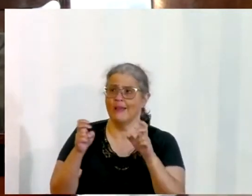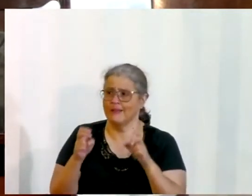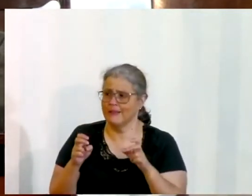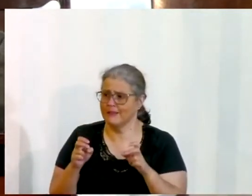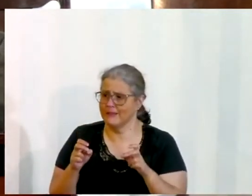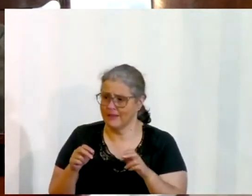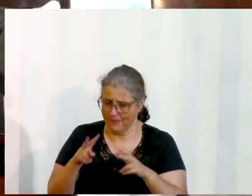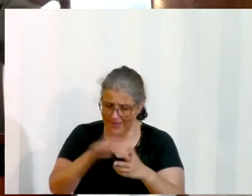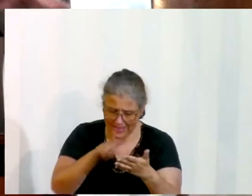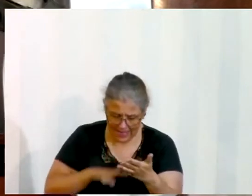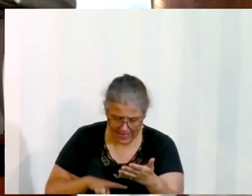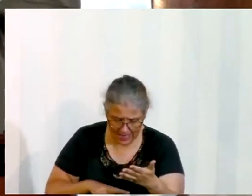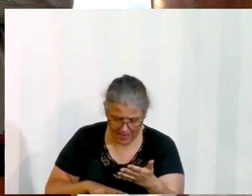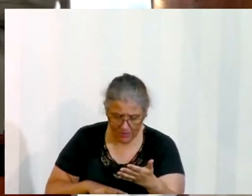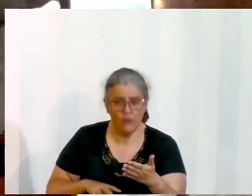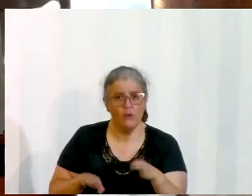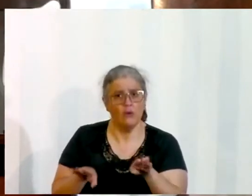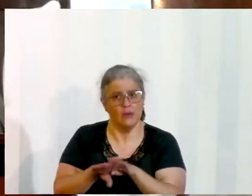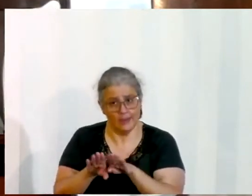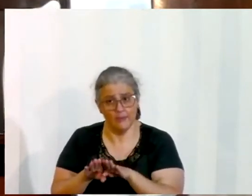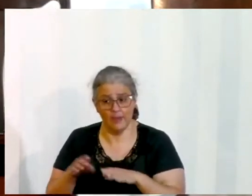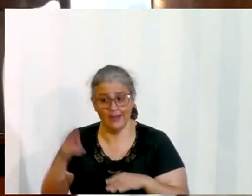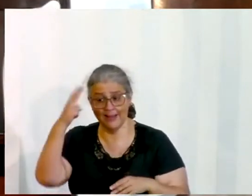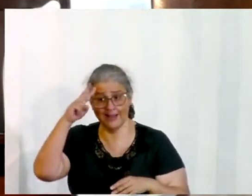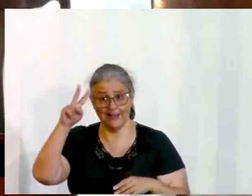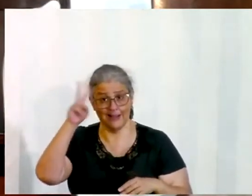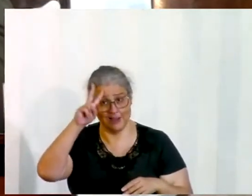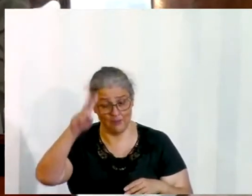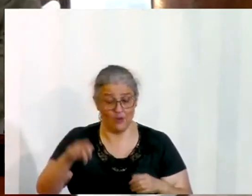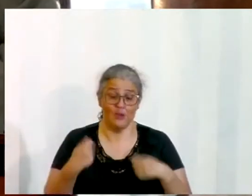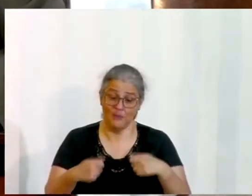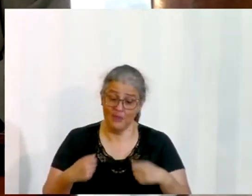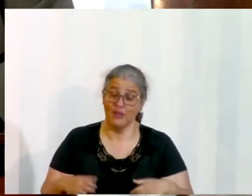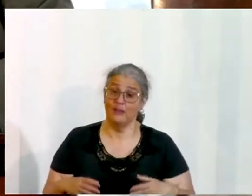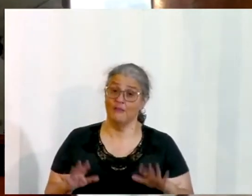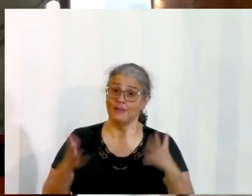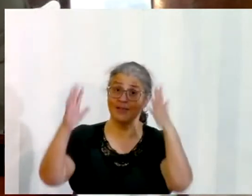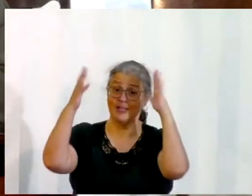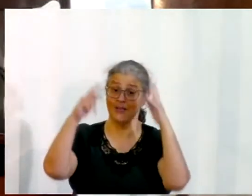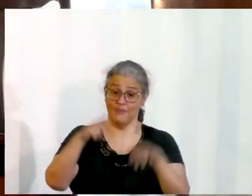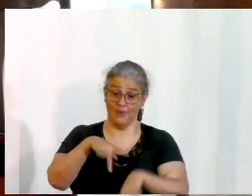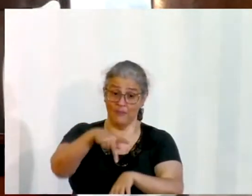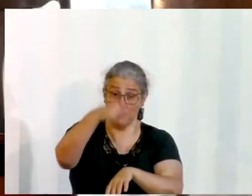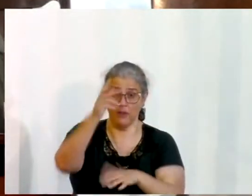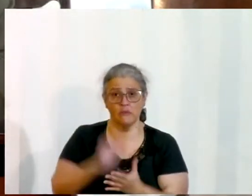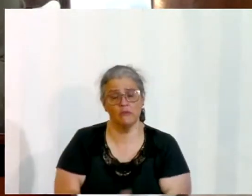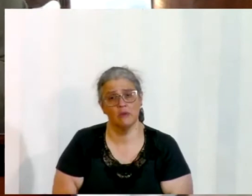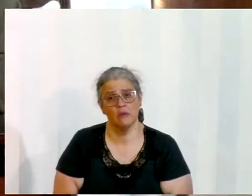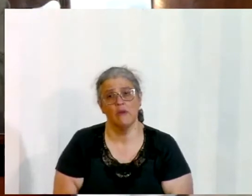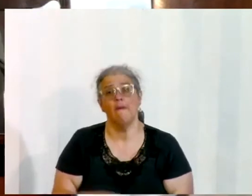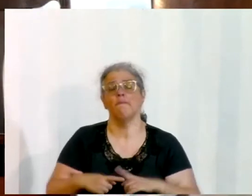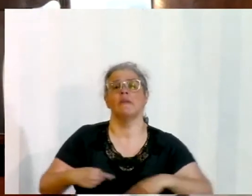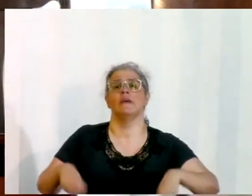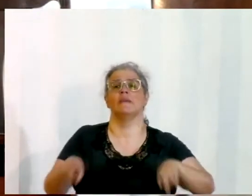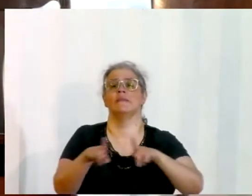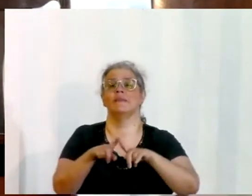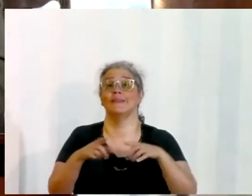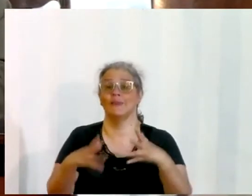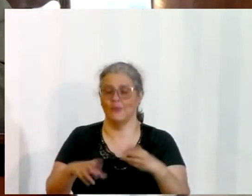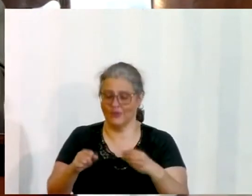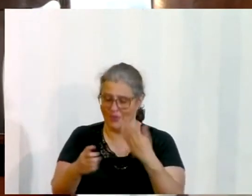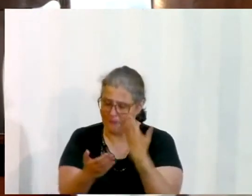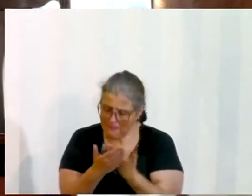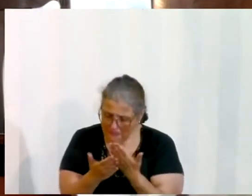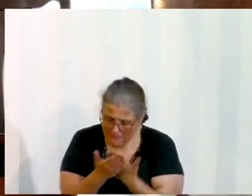Páscoa, ou seja, as coisas do Senhor estavam sendo esquecidas, então quando eu busco a palavra, quando eu aprendo na